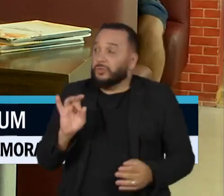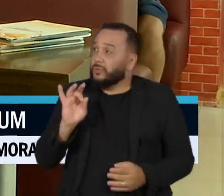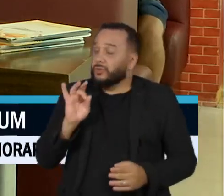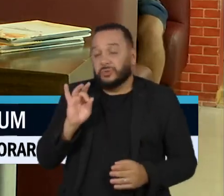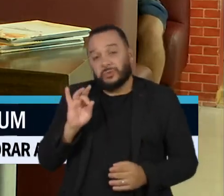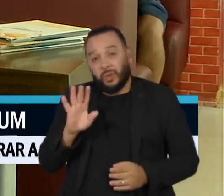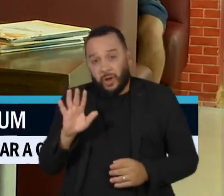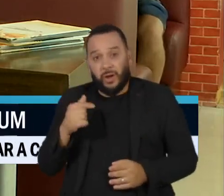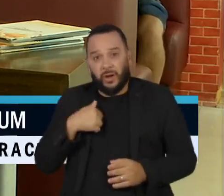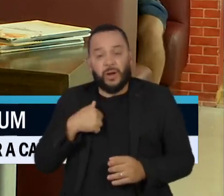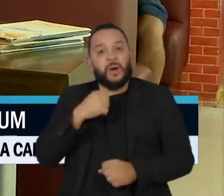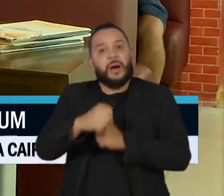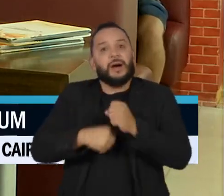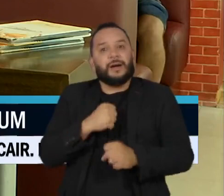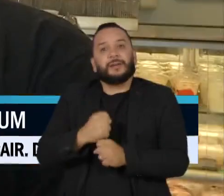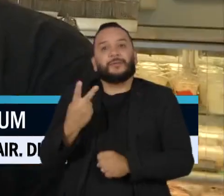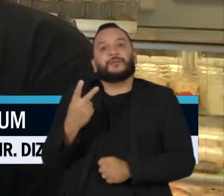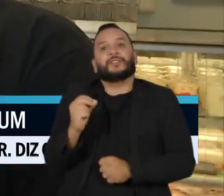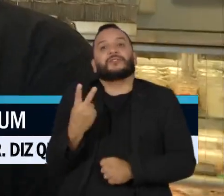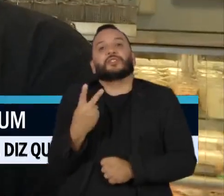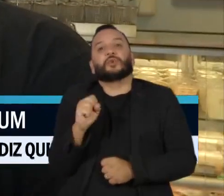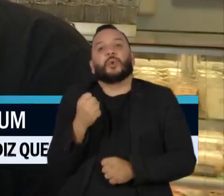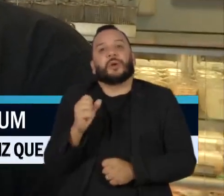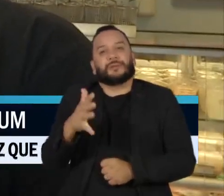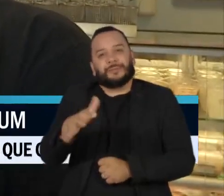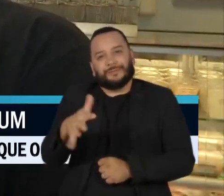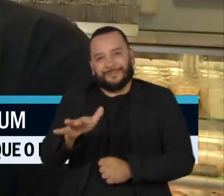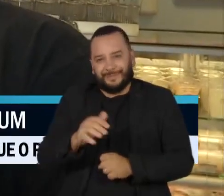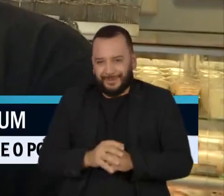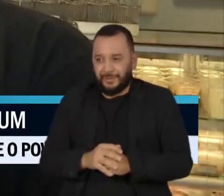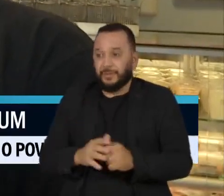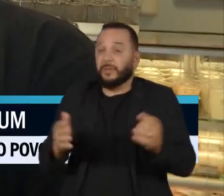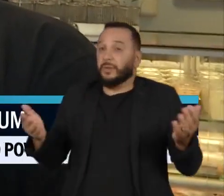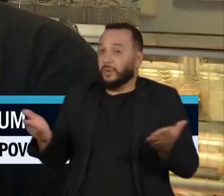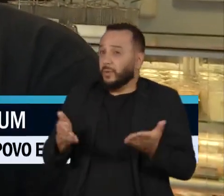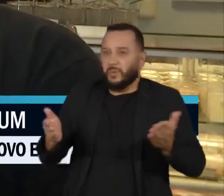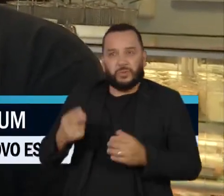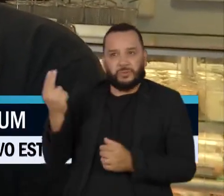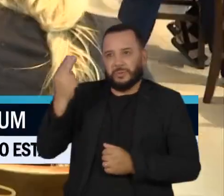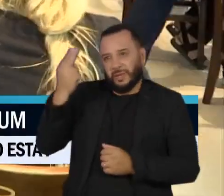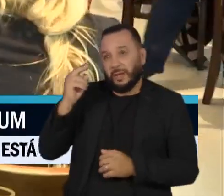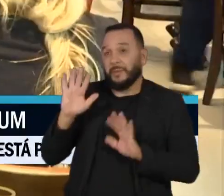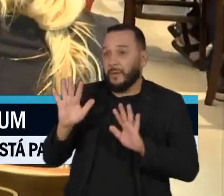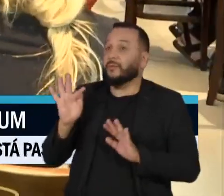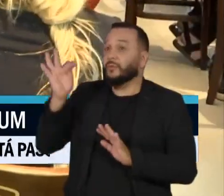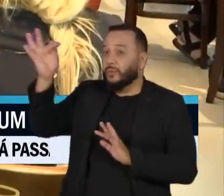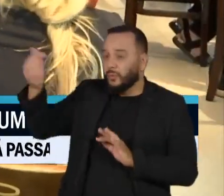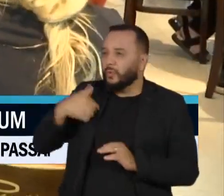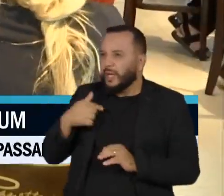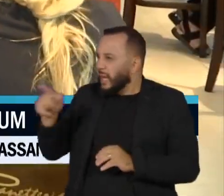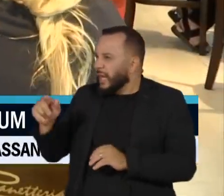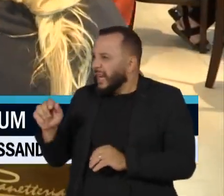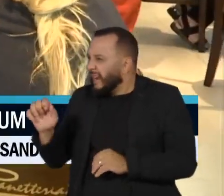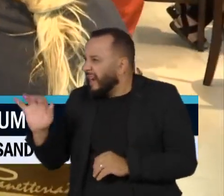apenas a partir de 2028. Infelizmente, a gente não tem opção hoje, mas no futuro, tiver opção, tenho certeza que a coisa vai mudar.